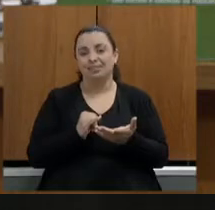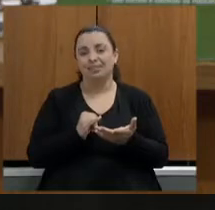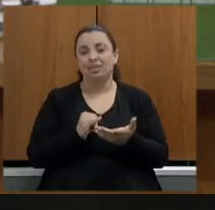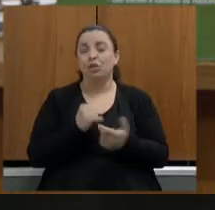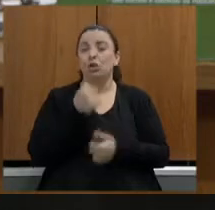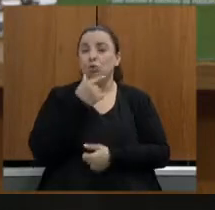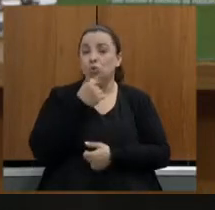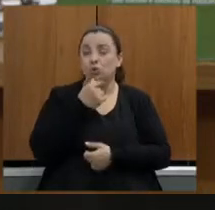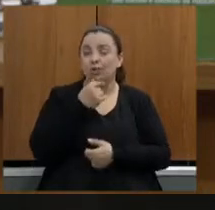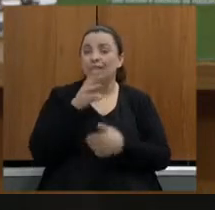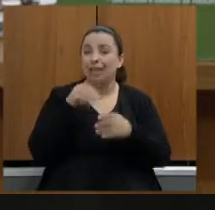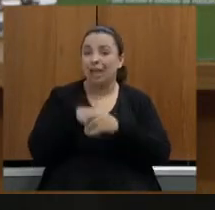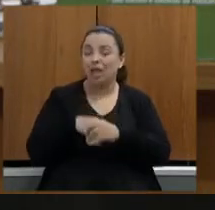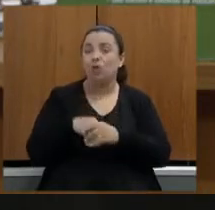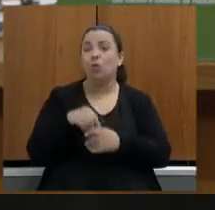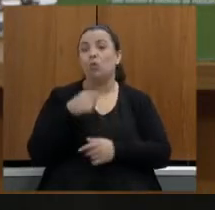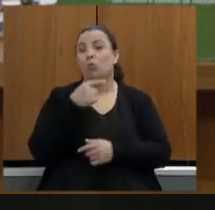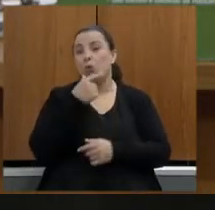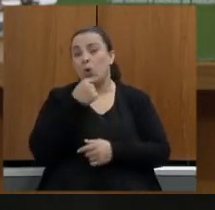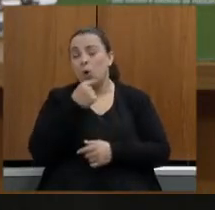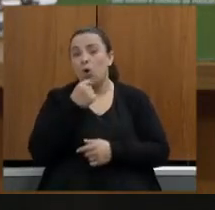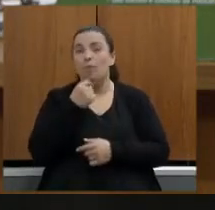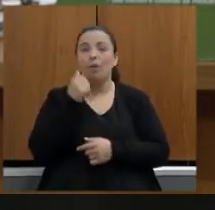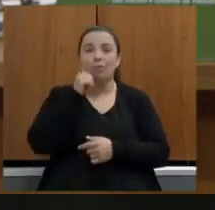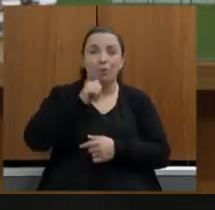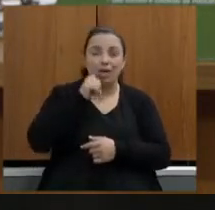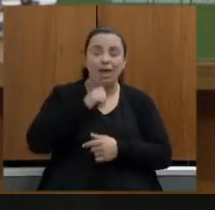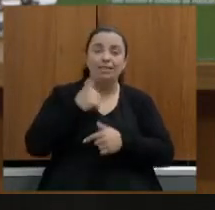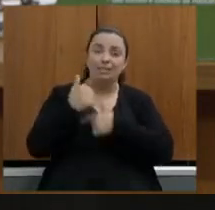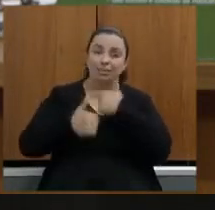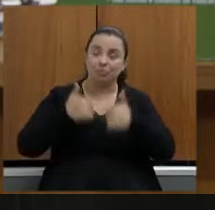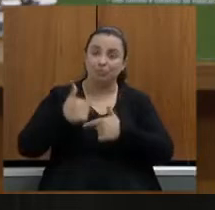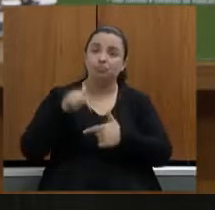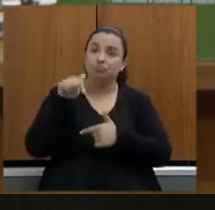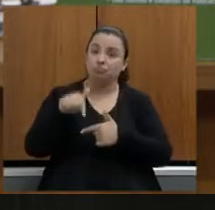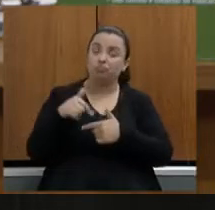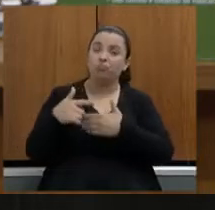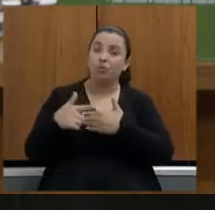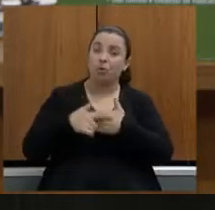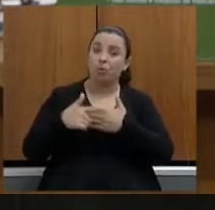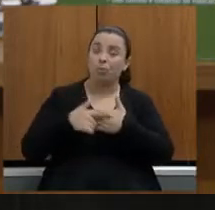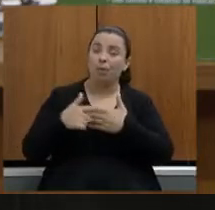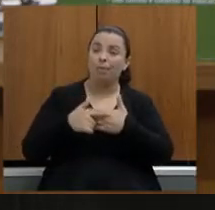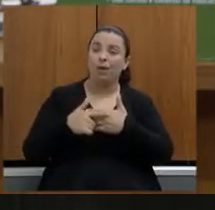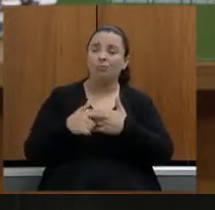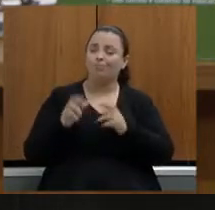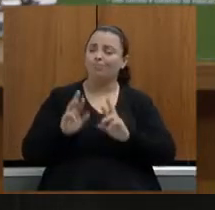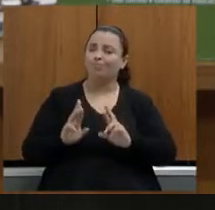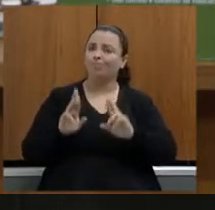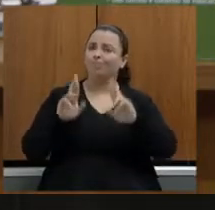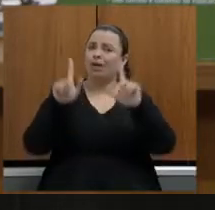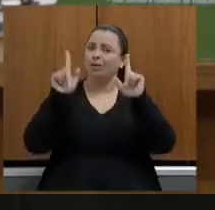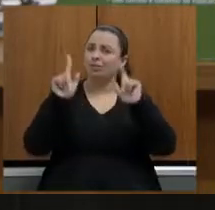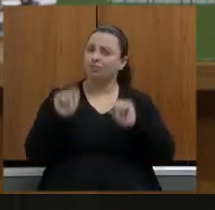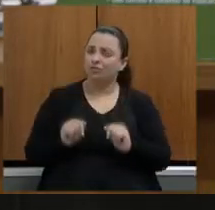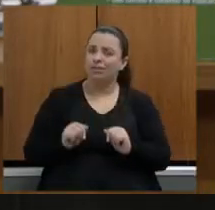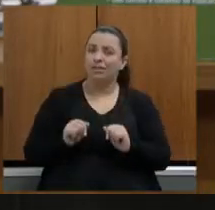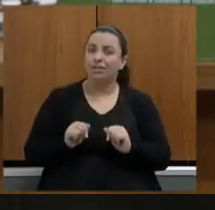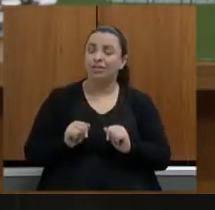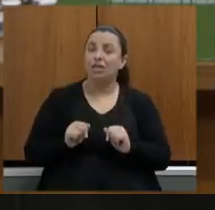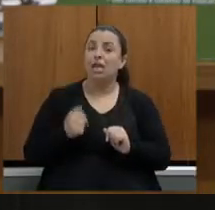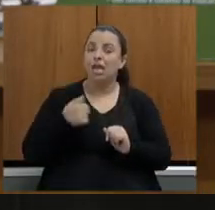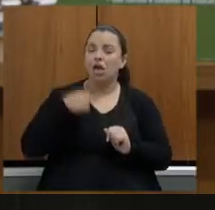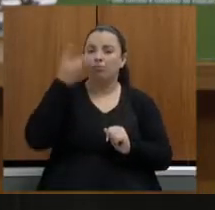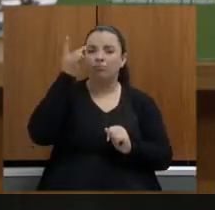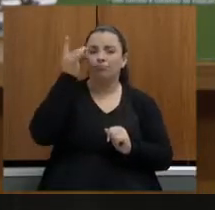e as mulheres que estão nas instituições que de fato tem um papel diferenciado e nesse caso eu sou testemunha